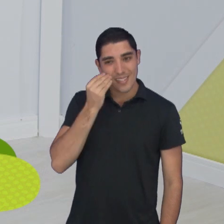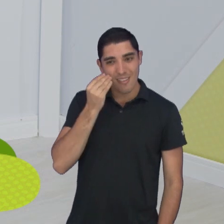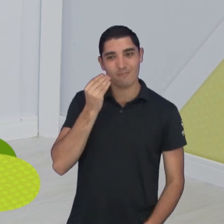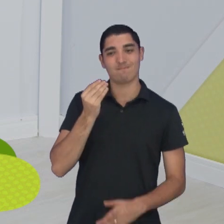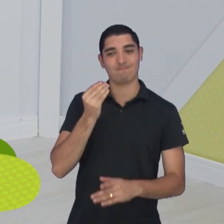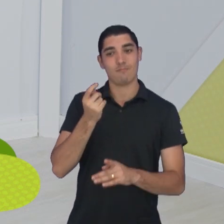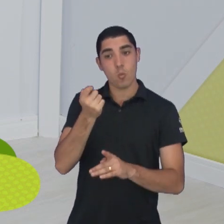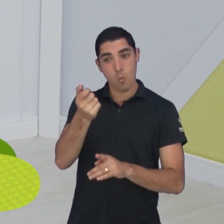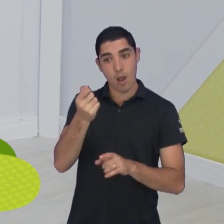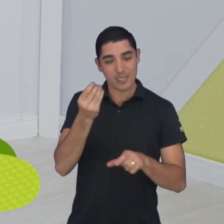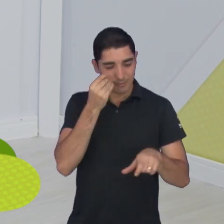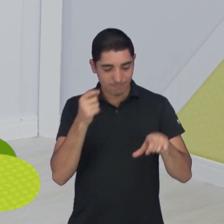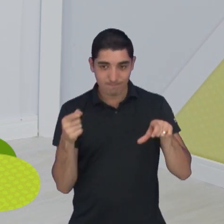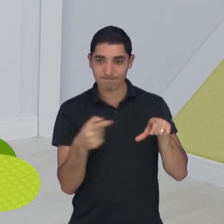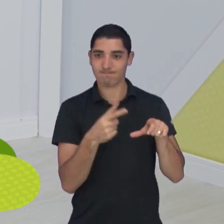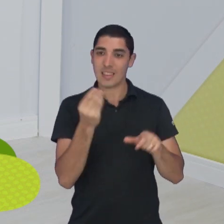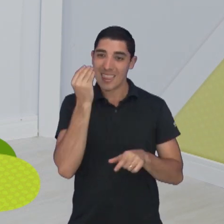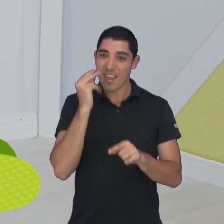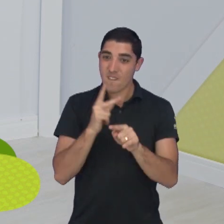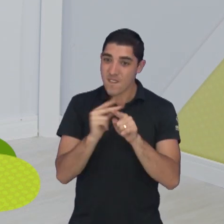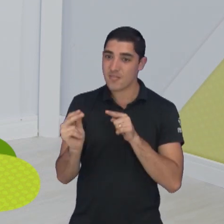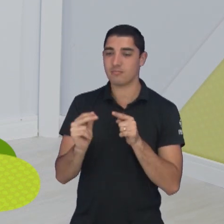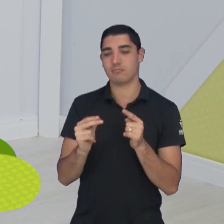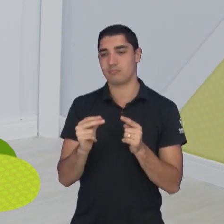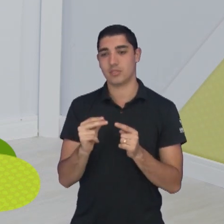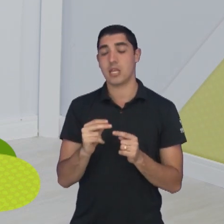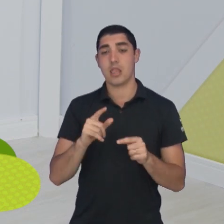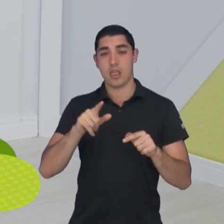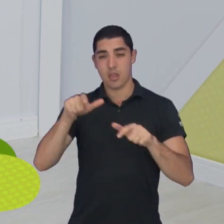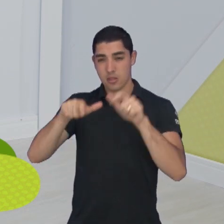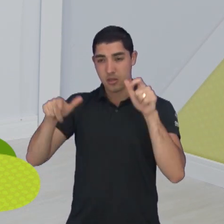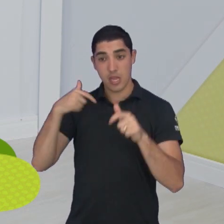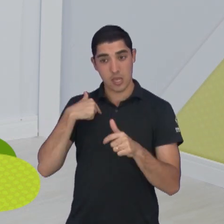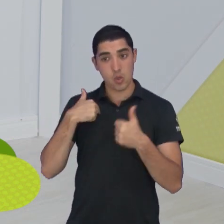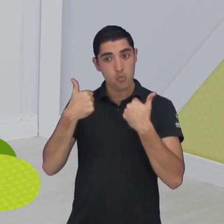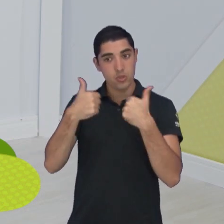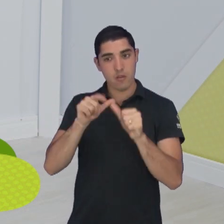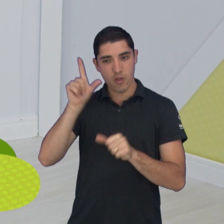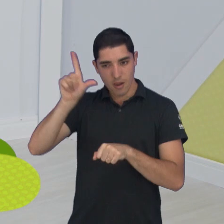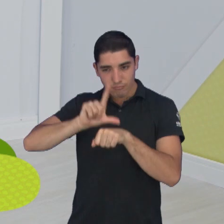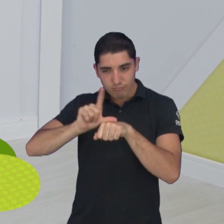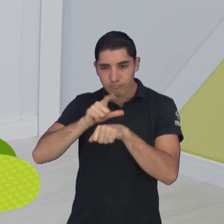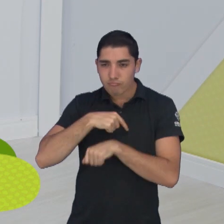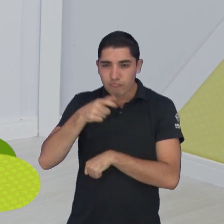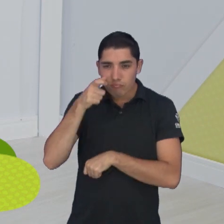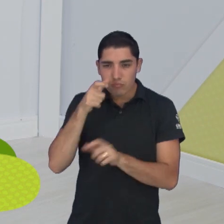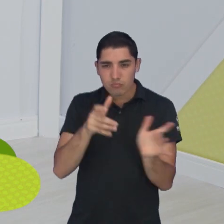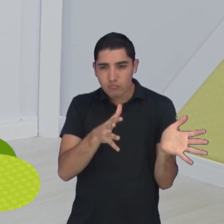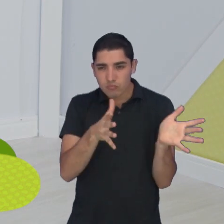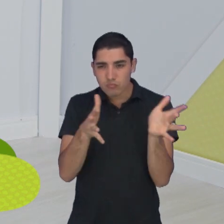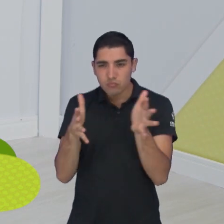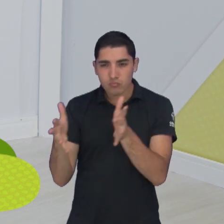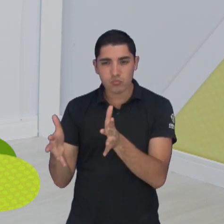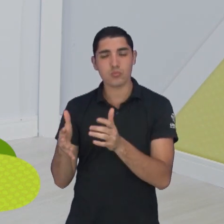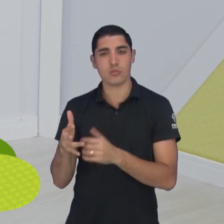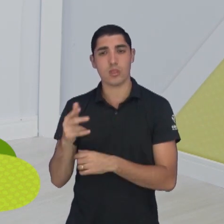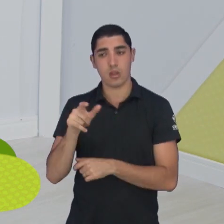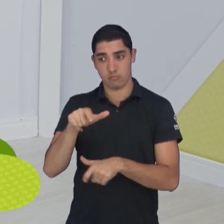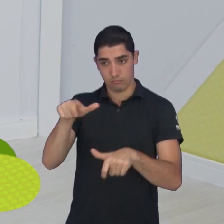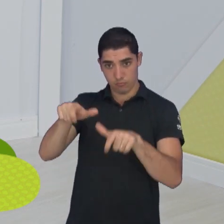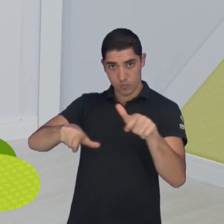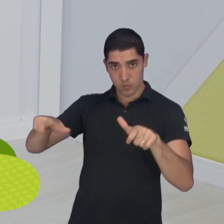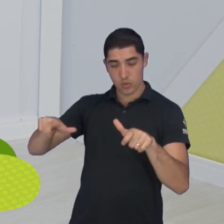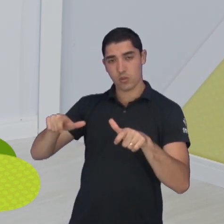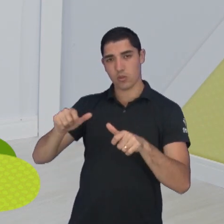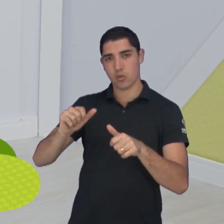esforços, não. E mesmo assim, o pessoal reclamou muito. E eu estava lá em Lins, Bruno. Realmente, os jogadores ressaltaram